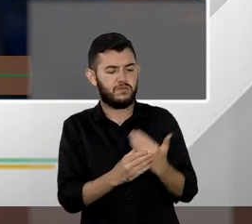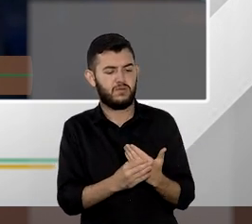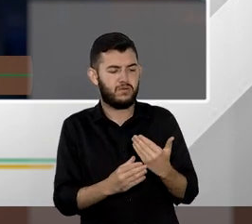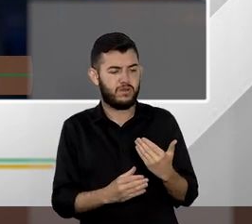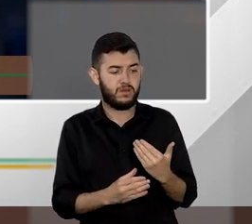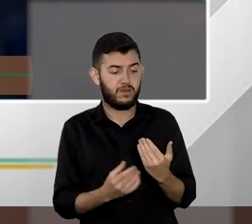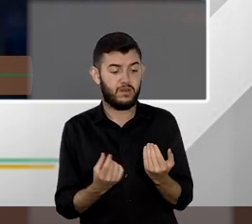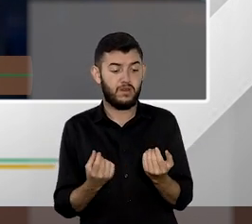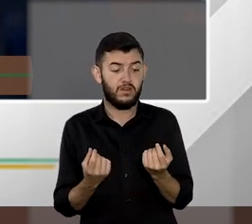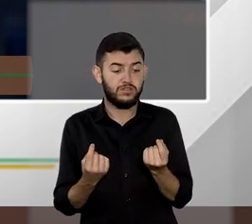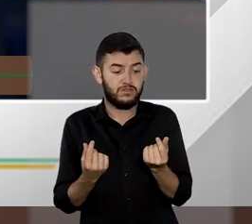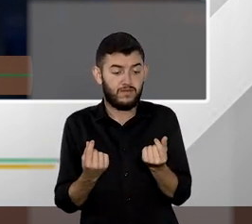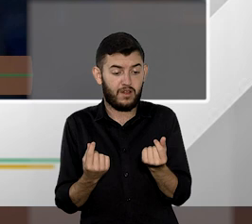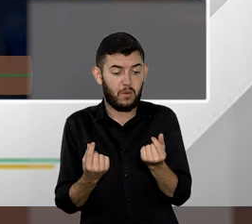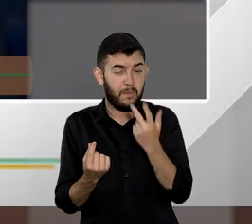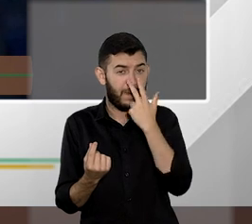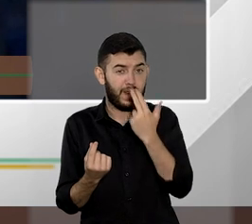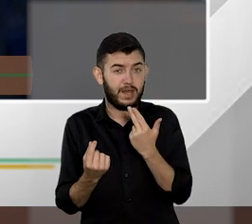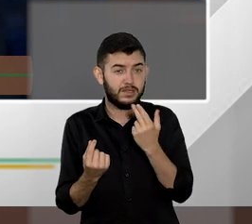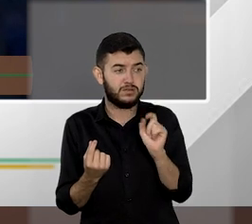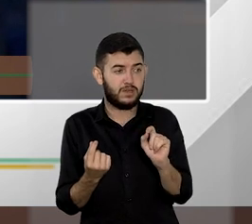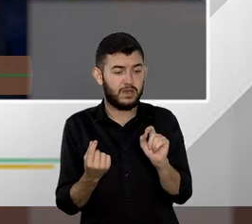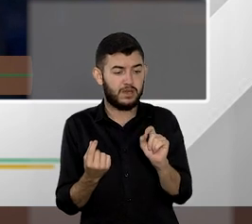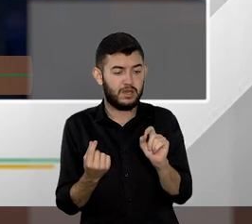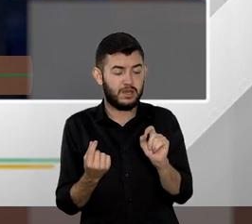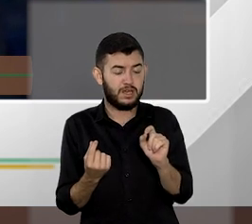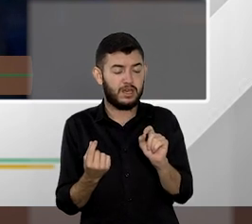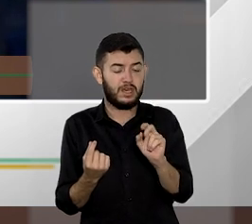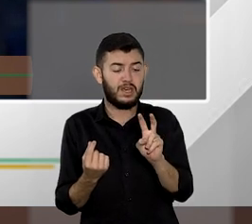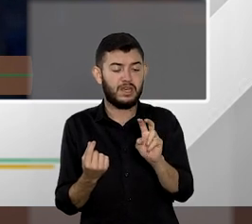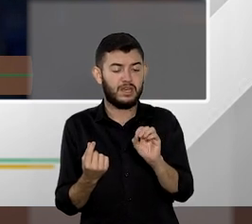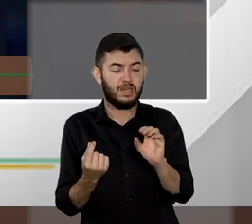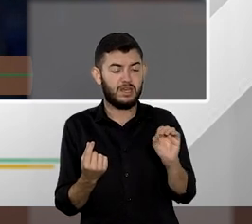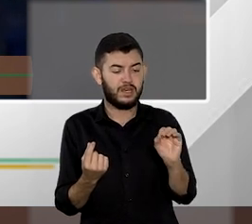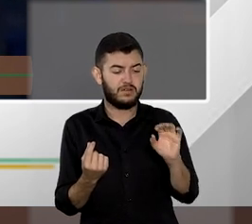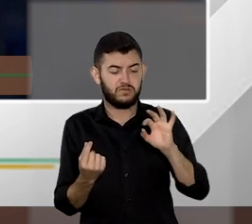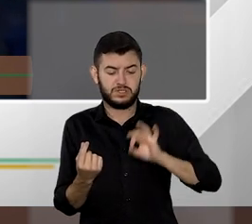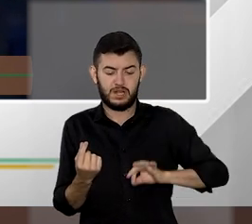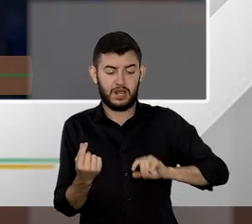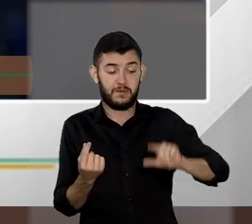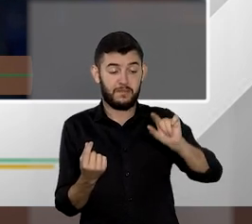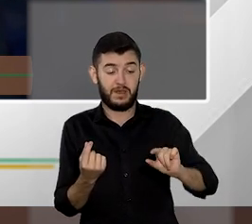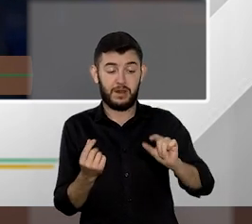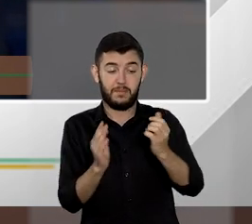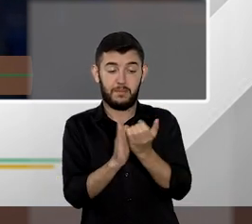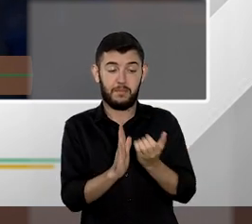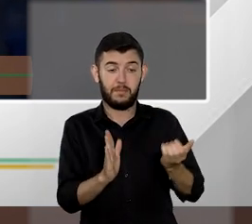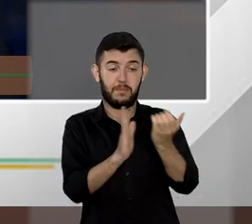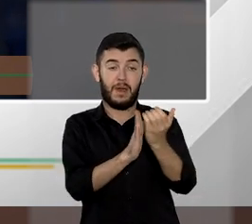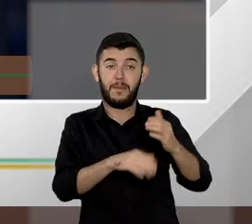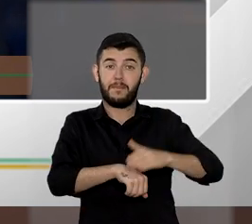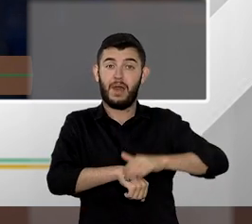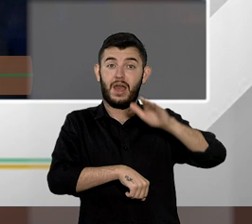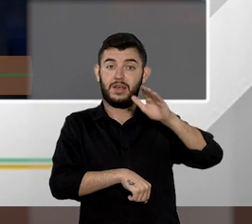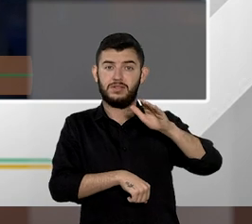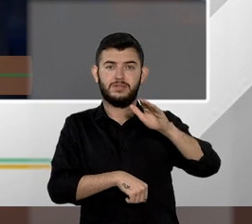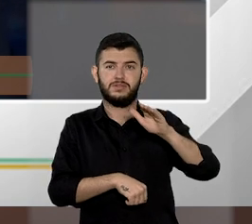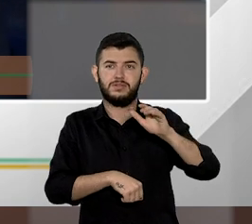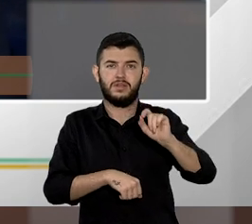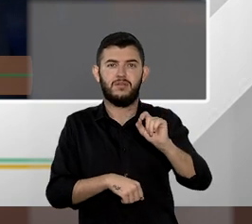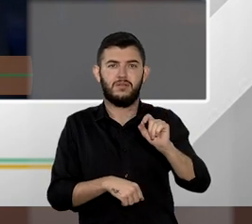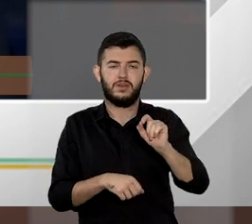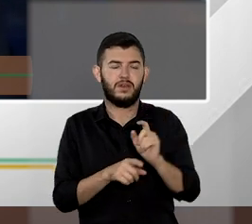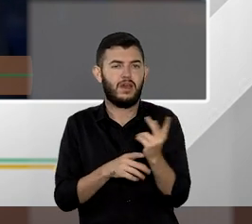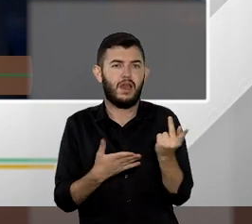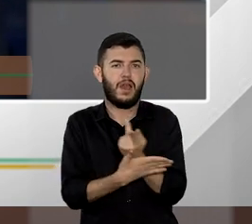seria discriminatório porque relegaria para um plano inferior as causas por exemplo de